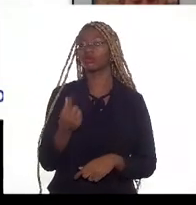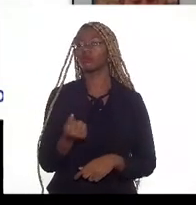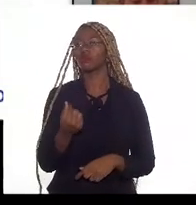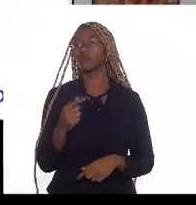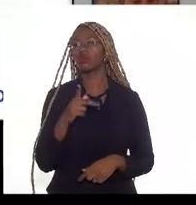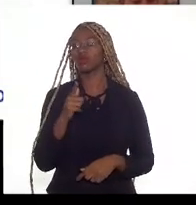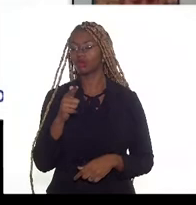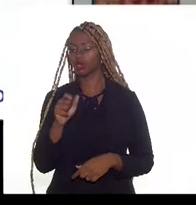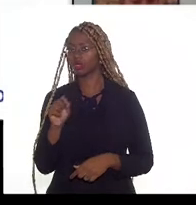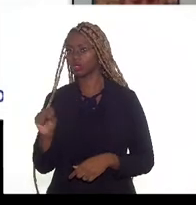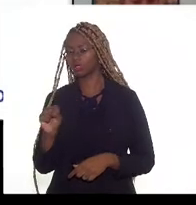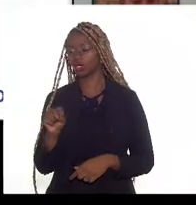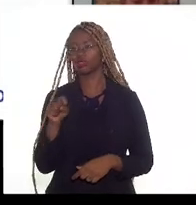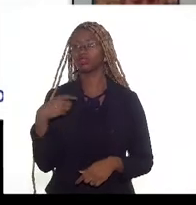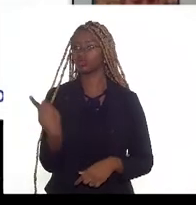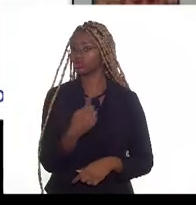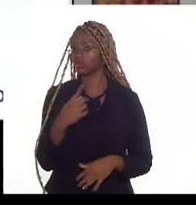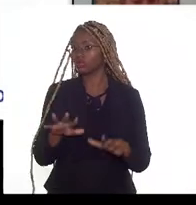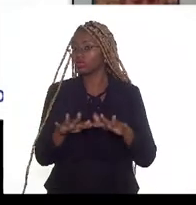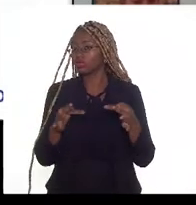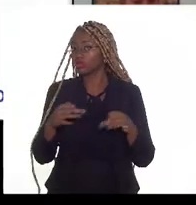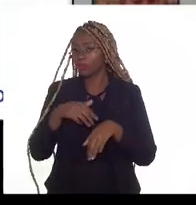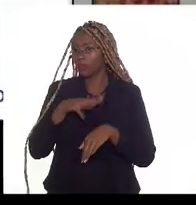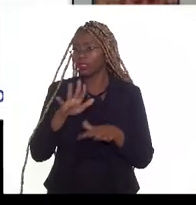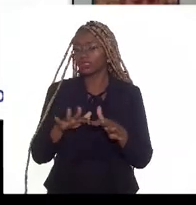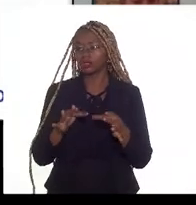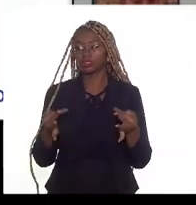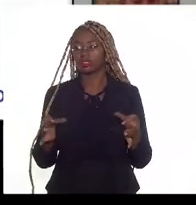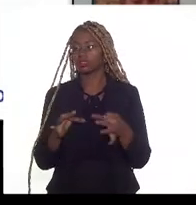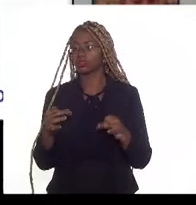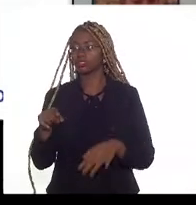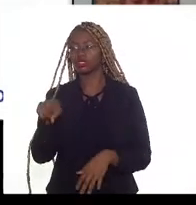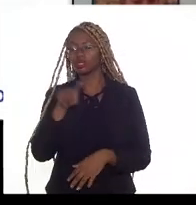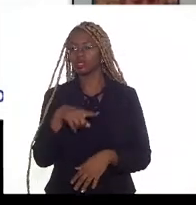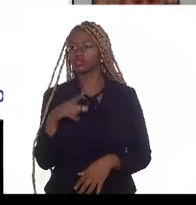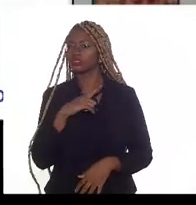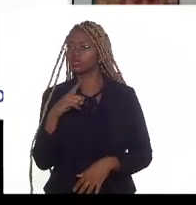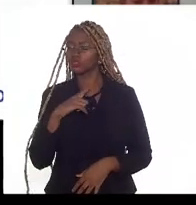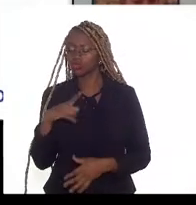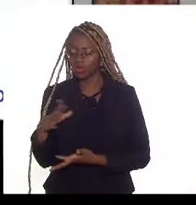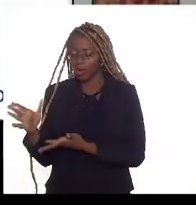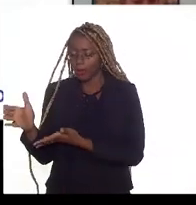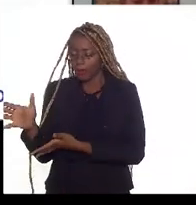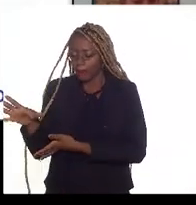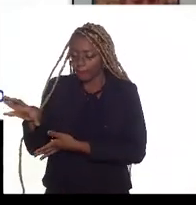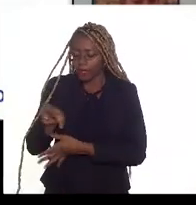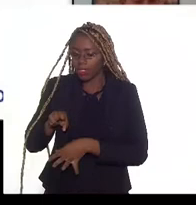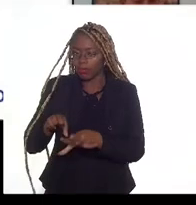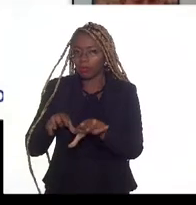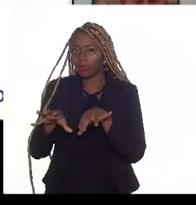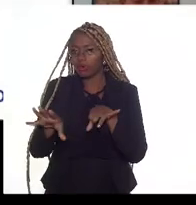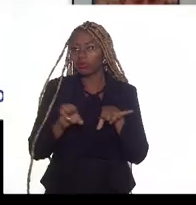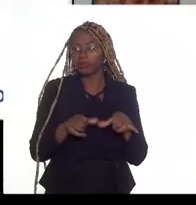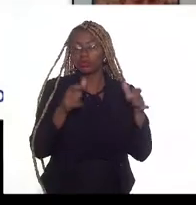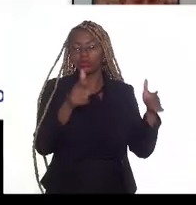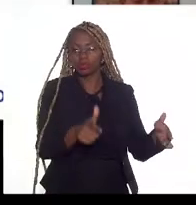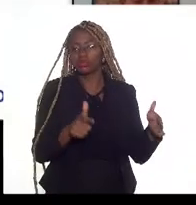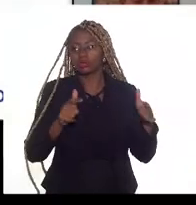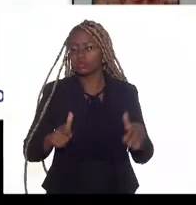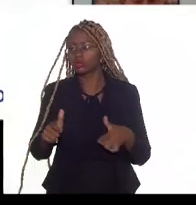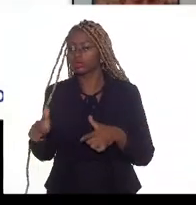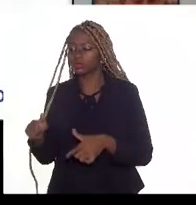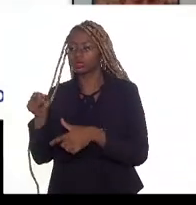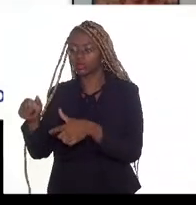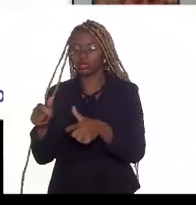No primeiro cenário, é o cenário mais simples, existe um único ponto de coleta para um campo com um único reservatório,